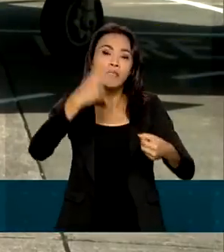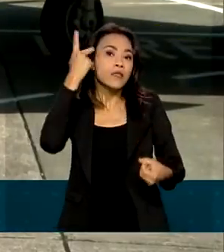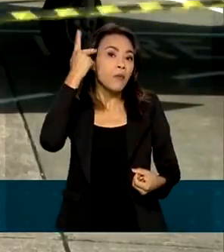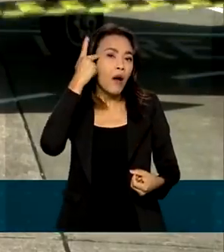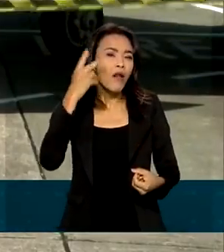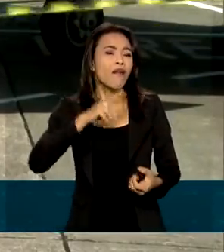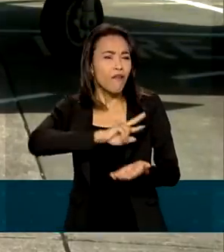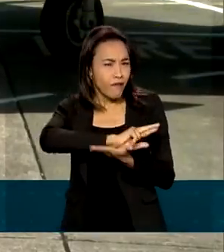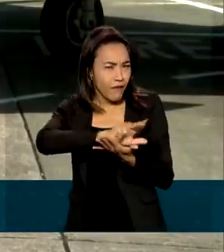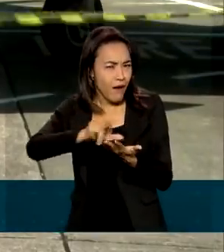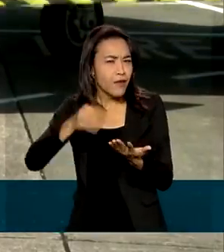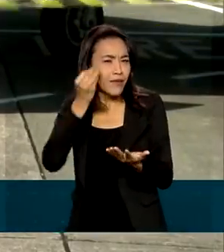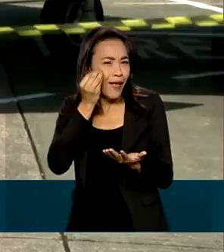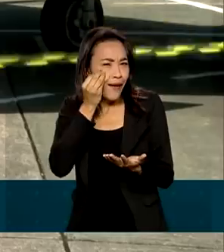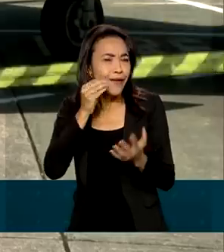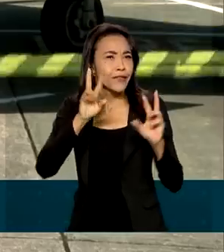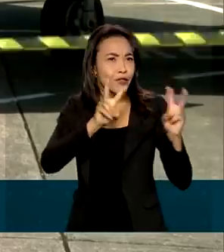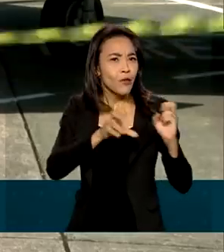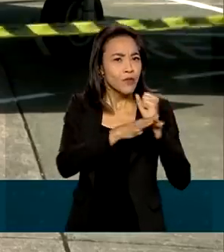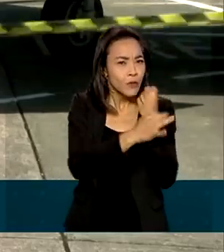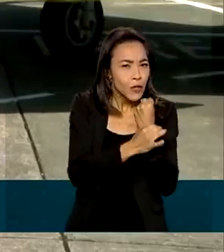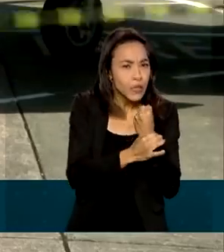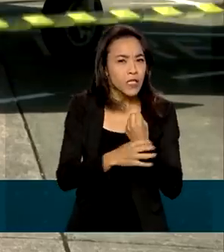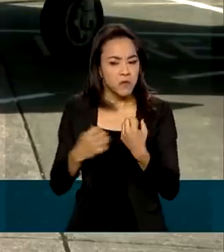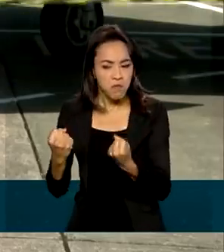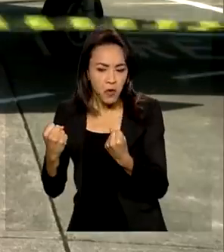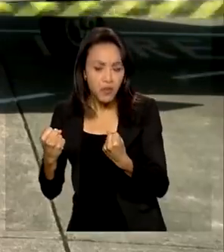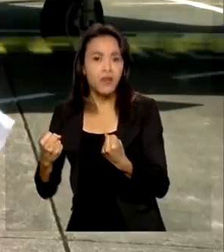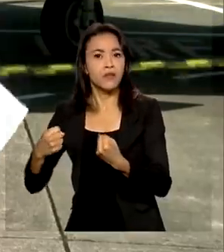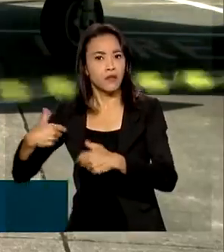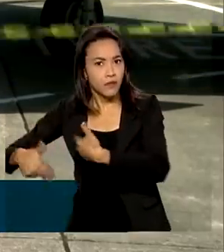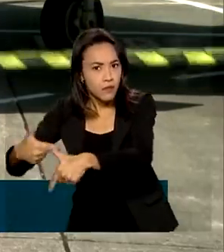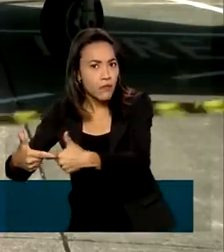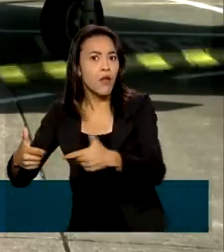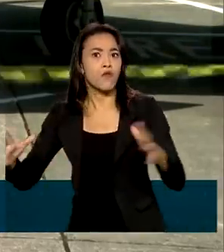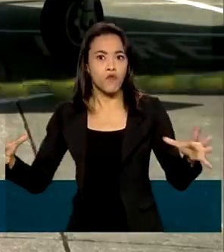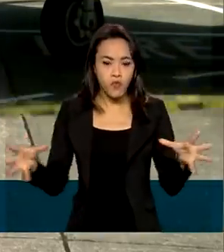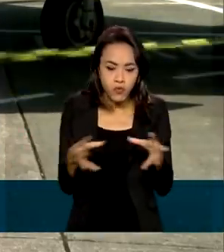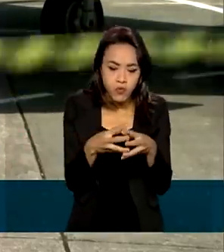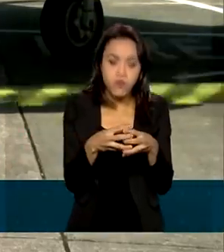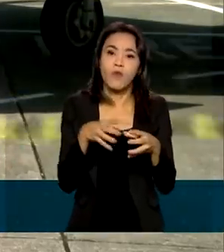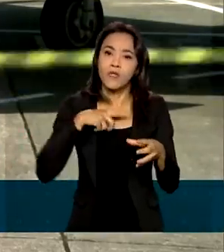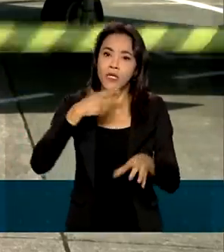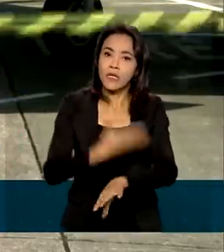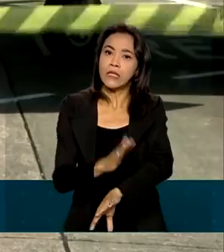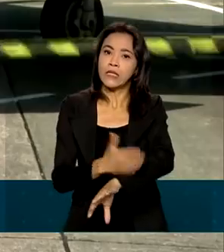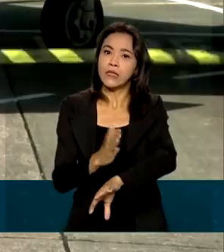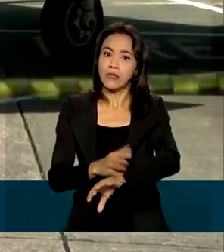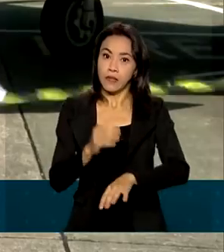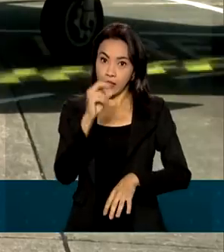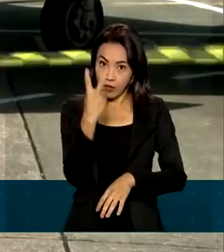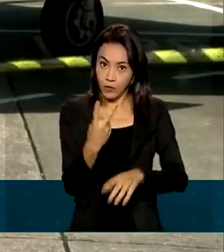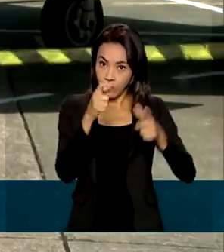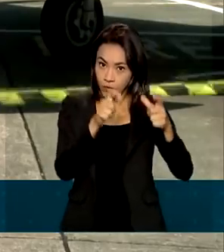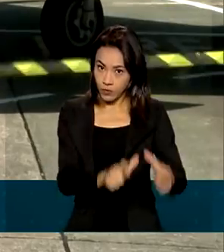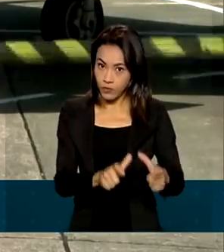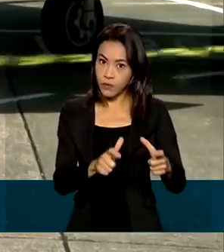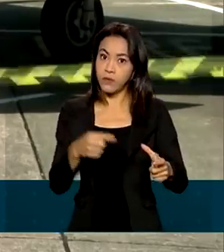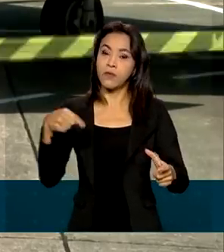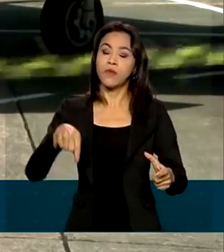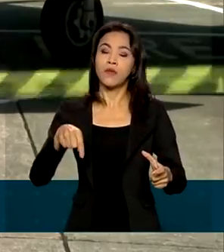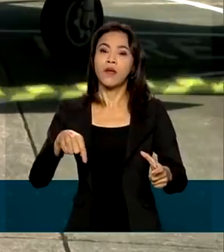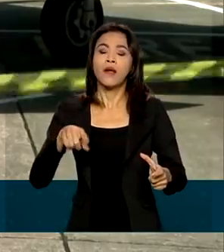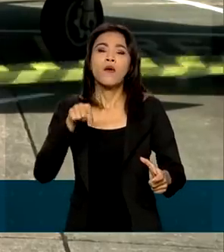Vários testes nos quesitos segurança, potência e operacionalização vão ser realizados nas duas unidades por engenheiros e pilotos de prova. Uma